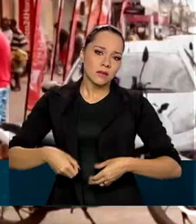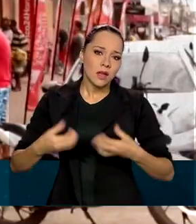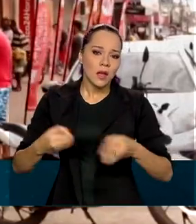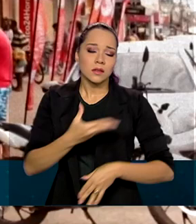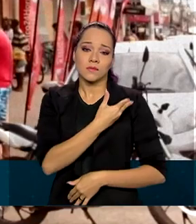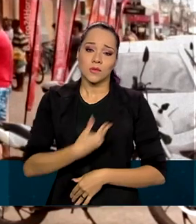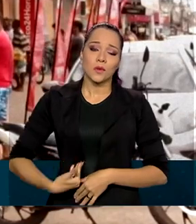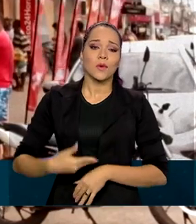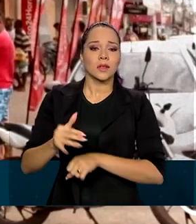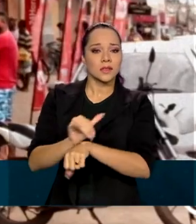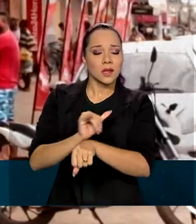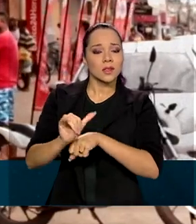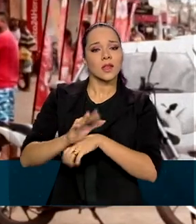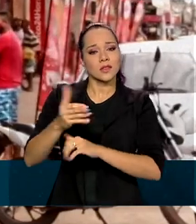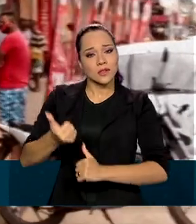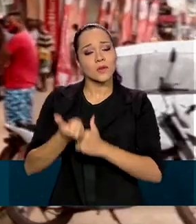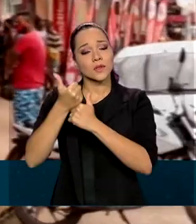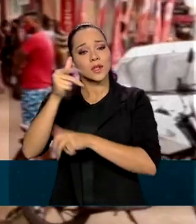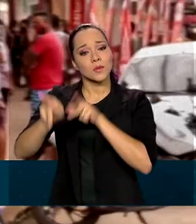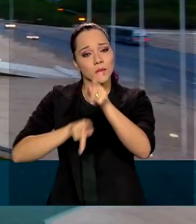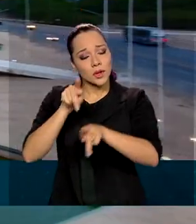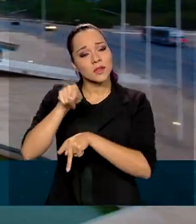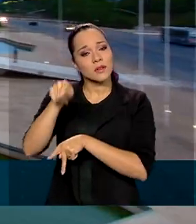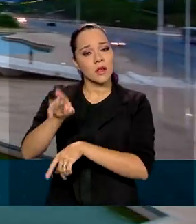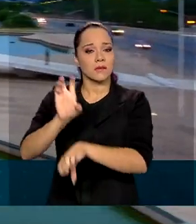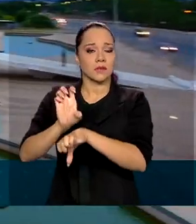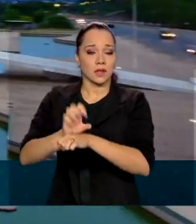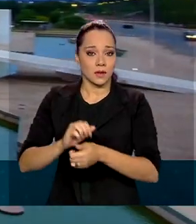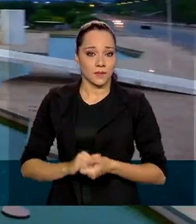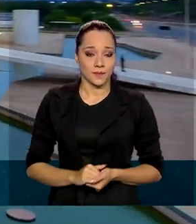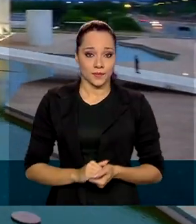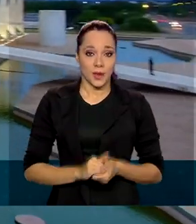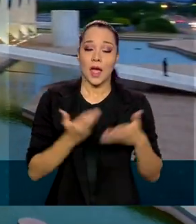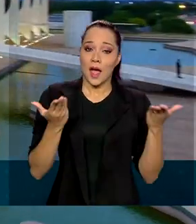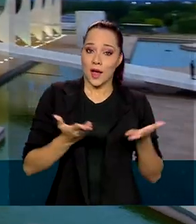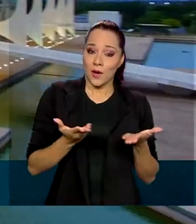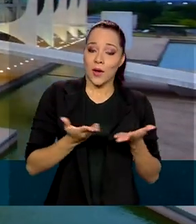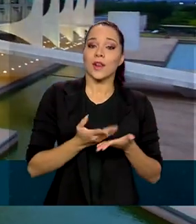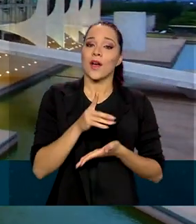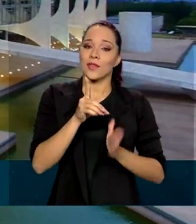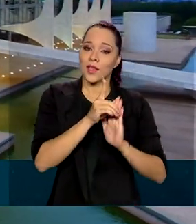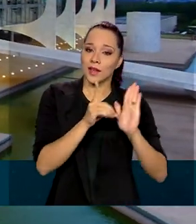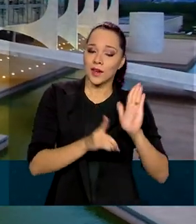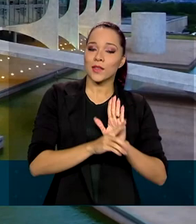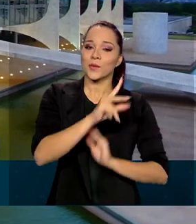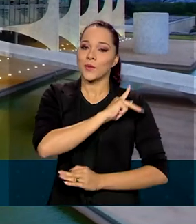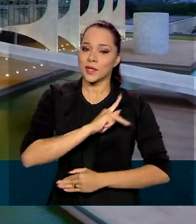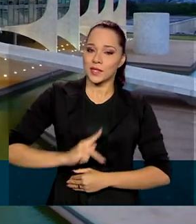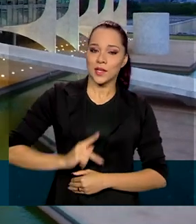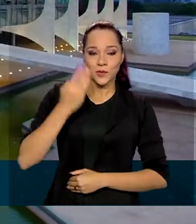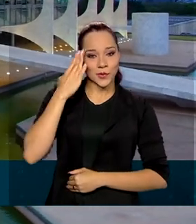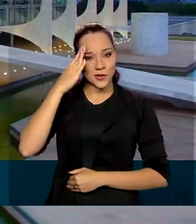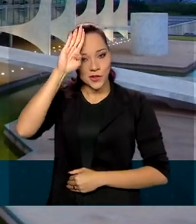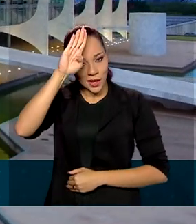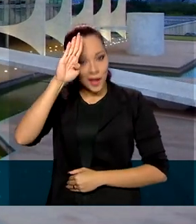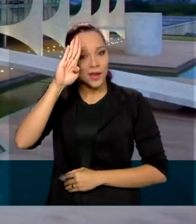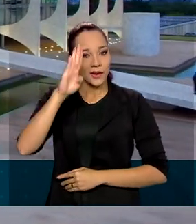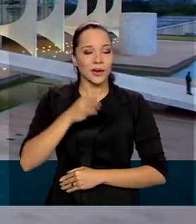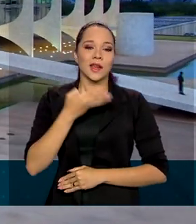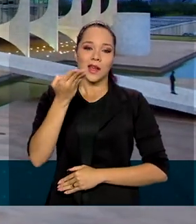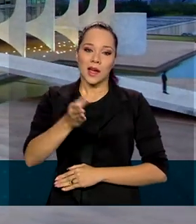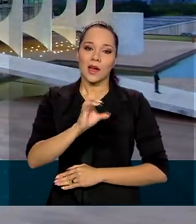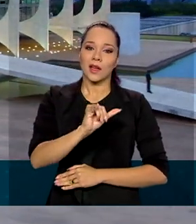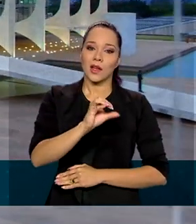com as medidas de auxílio à população daquele estado. Agora, graças a decreto do presidente Jair Bolsonaro, a